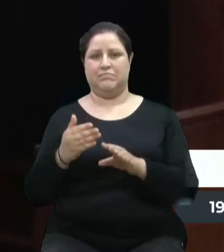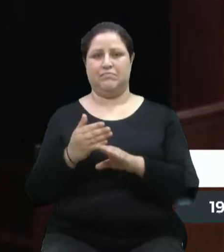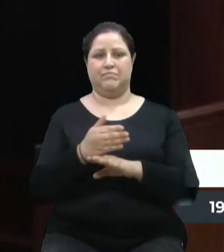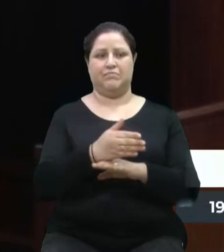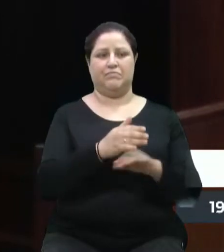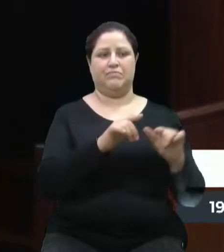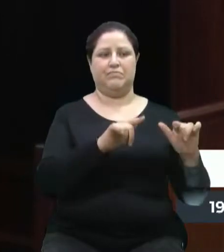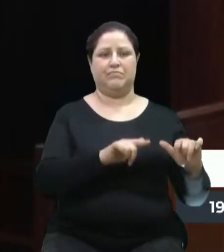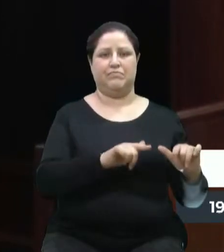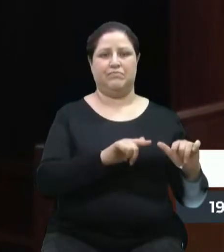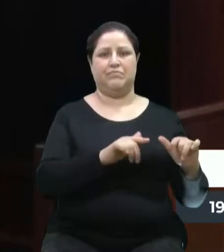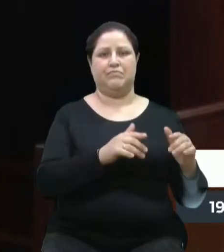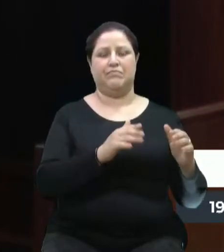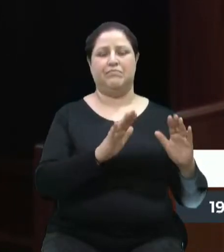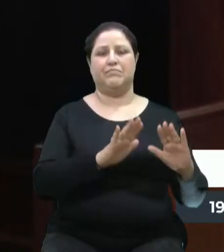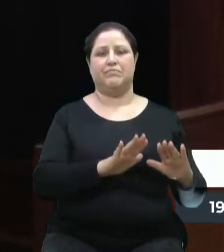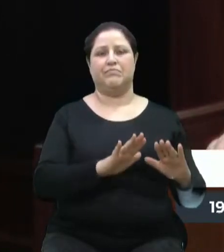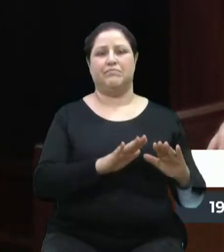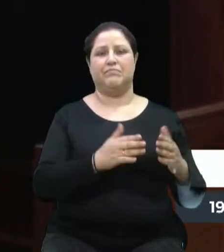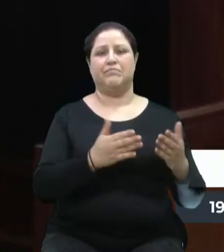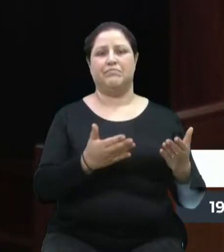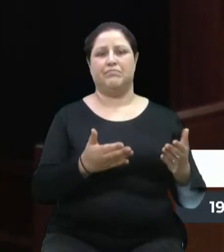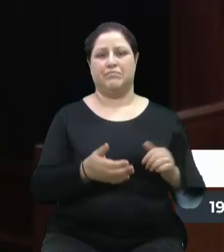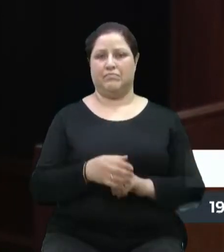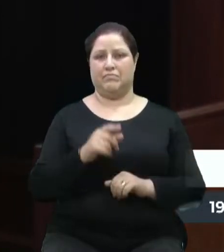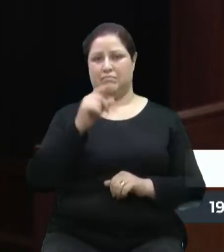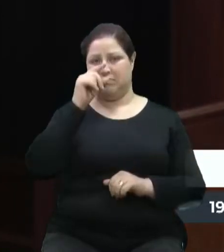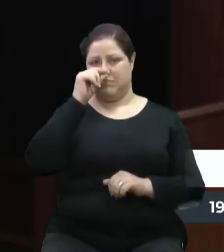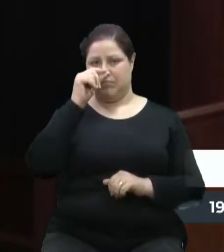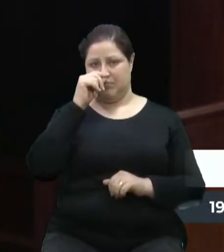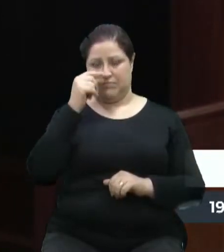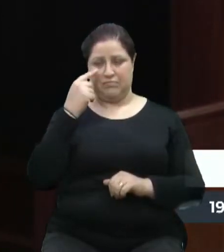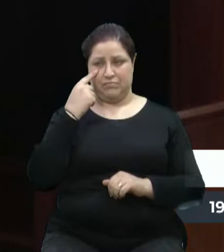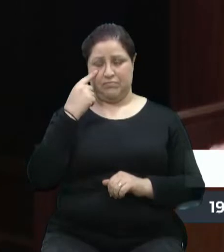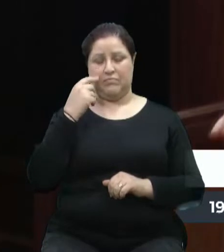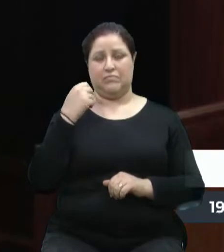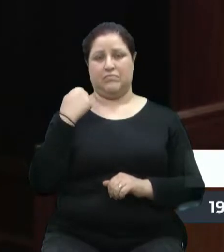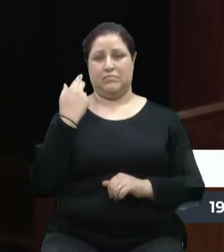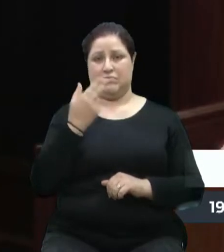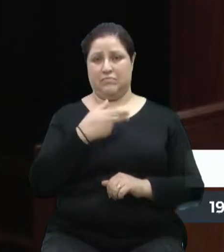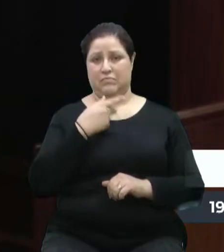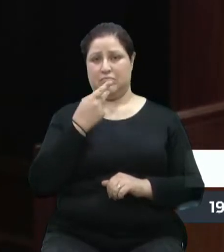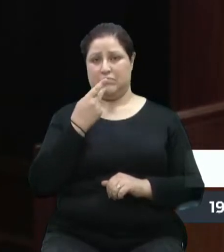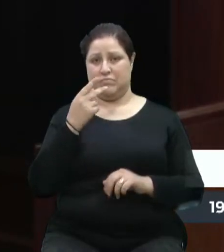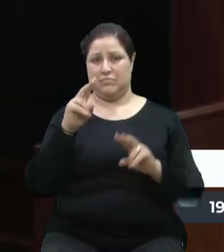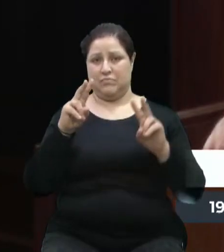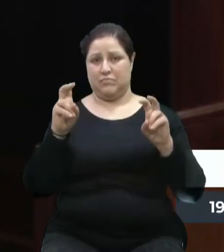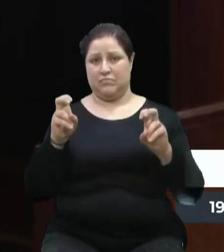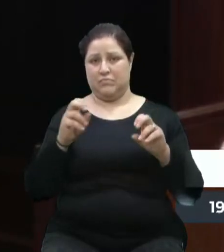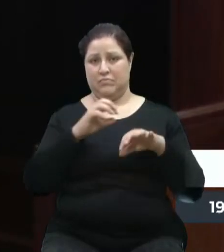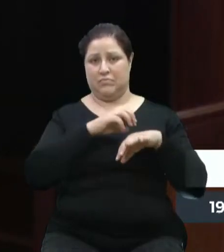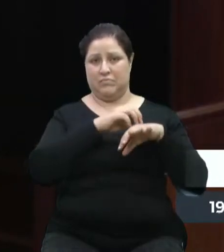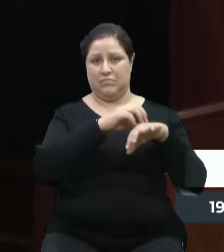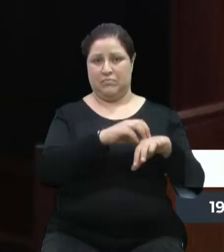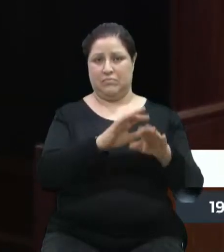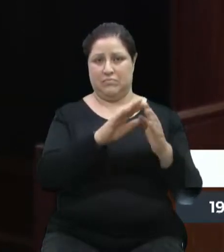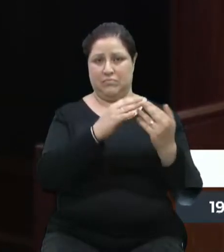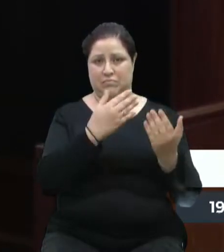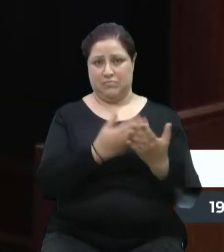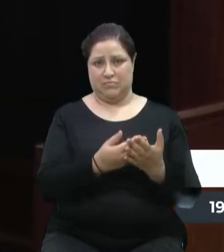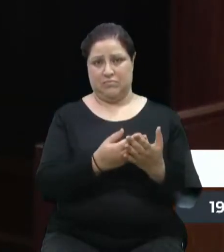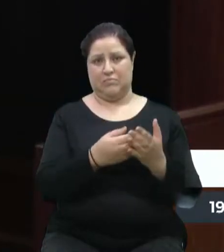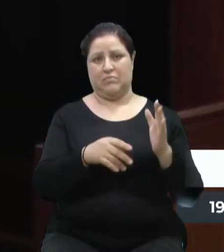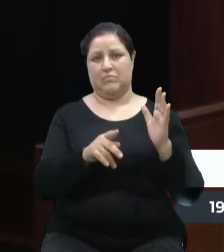fala no transporte escolar, o transporte escolar tem que estar inserido na comunidade escolar. Ele faz parte. A evasão escolar